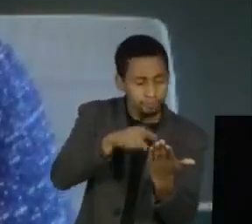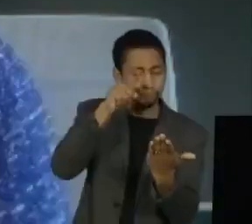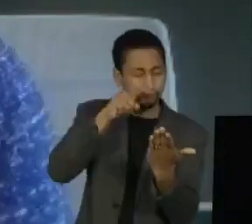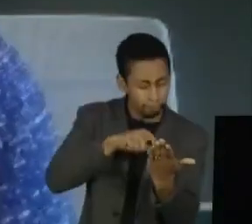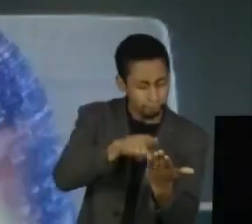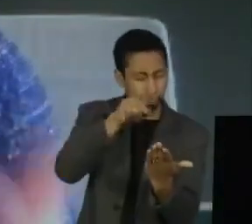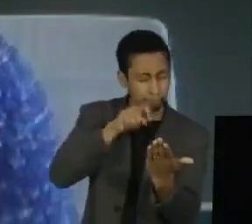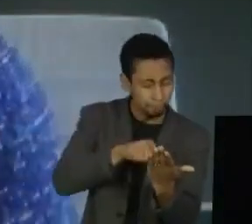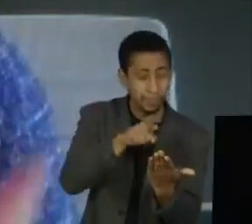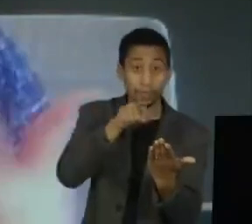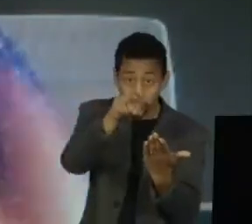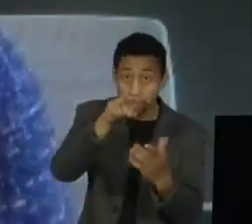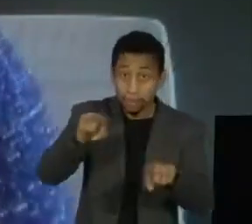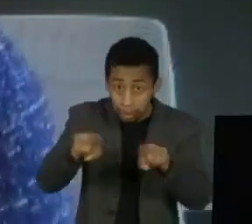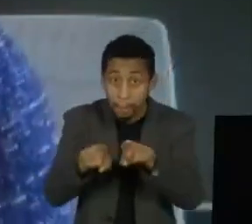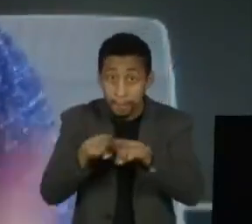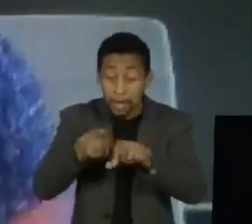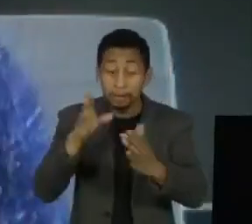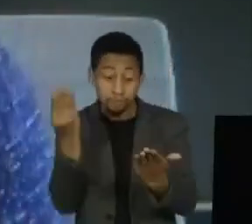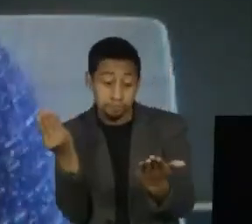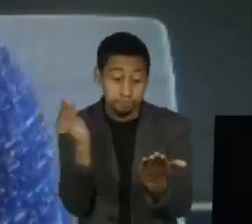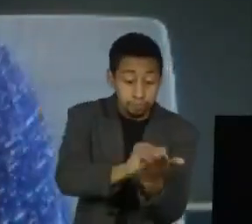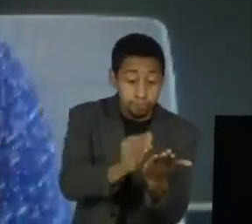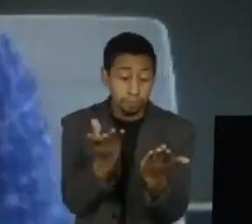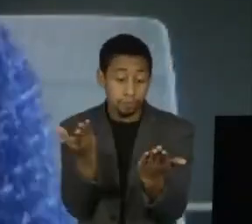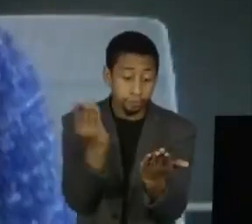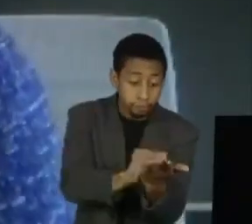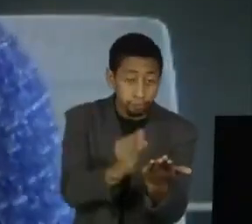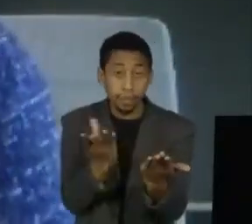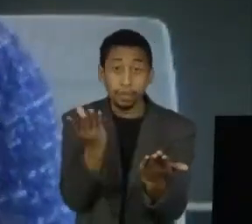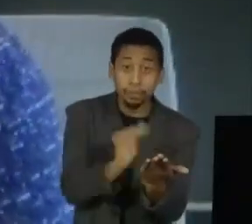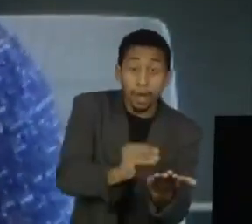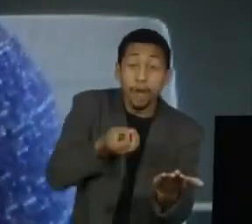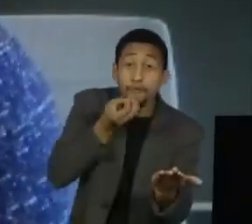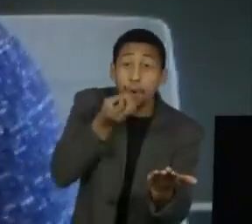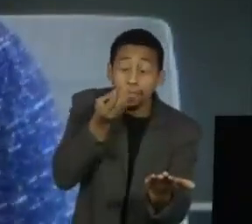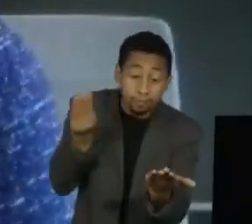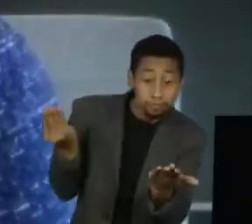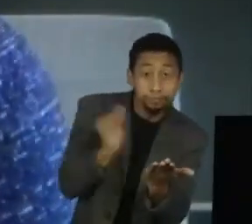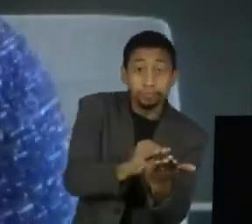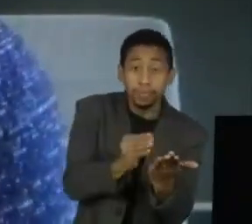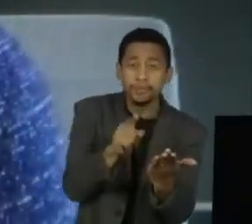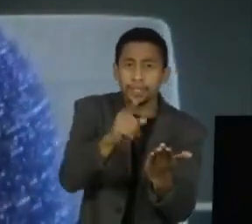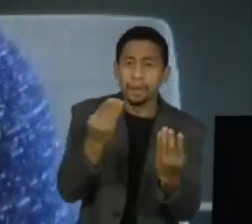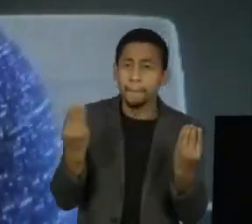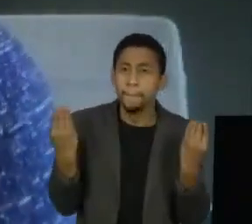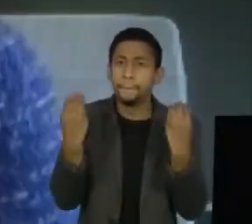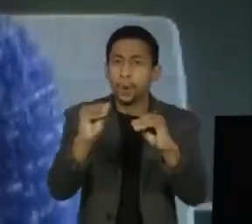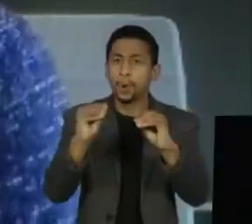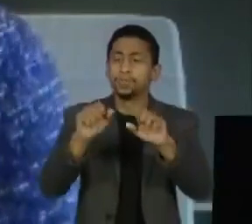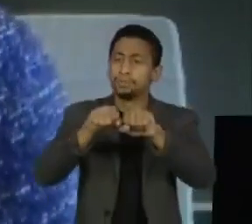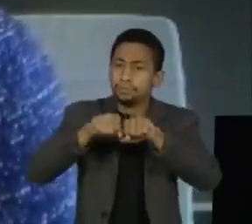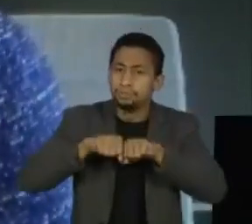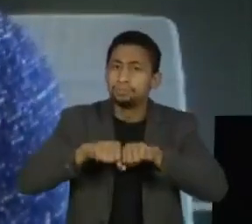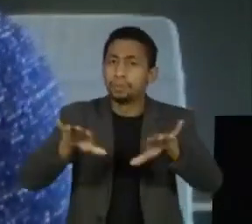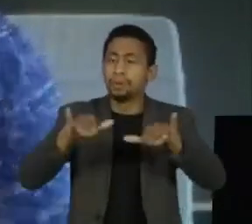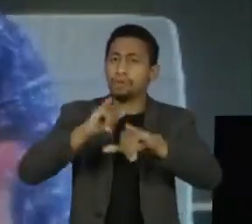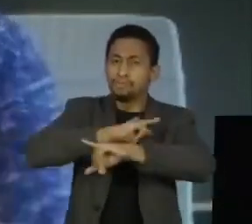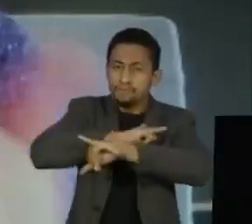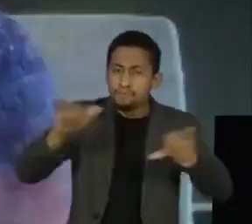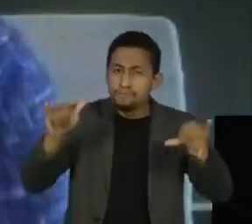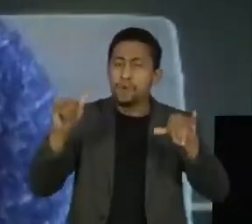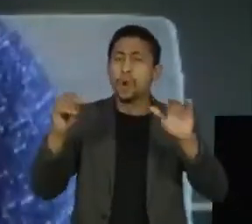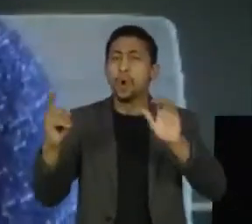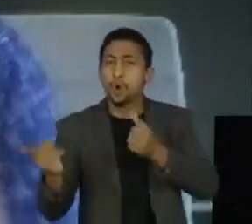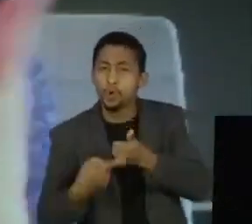produtores também de conteúdo o tempo todo. Quando a gente posta, quando a gente compartilha, quando a gente curte